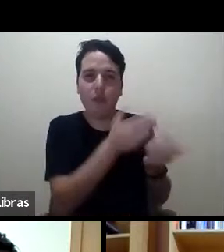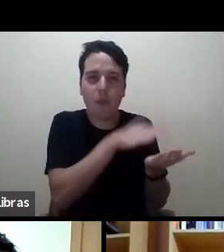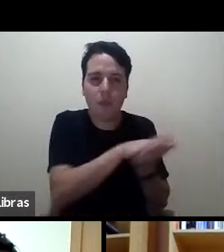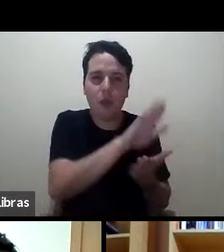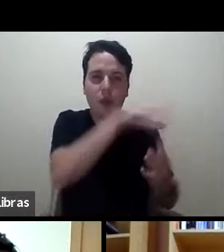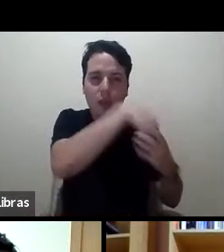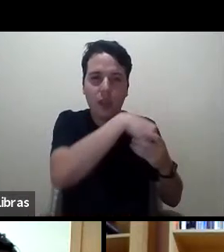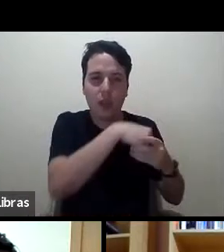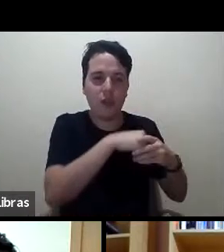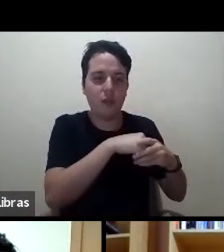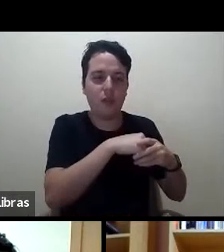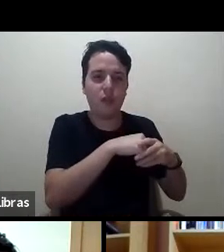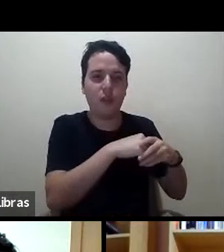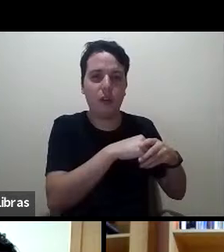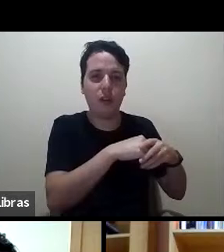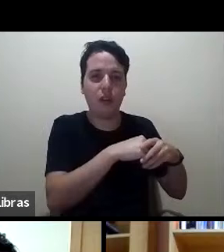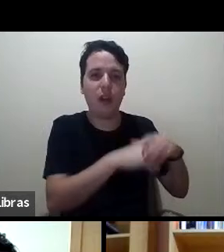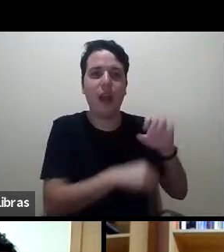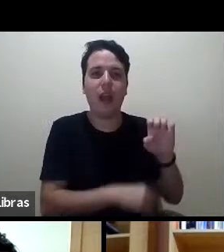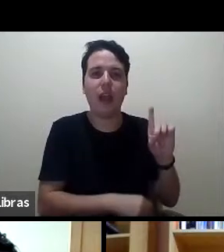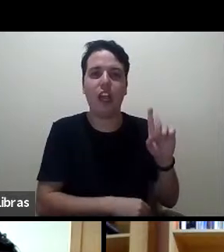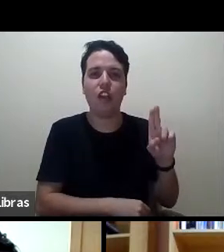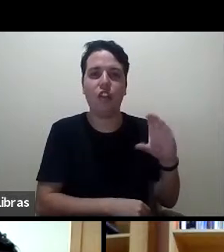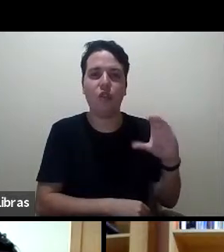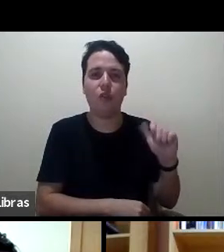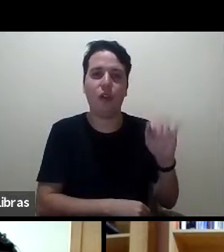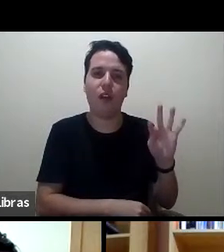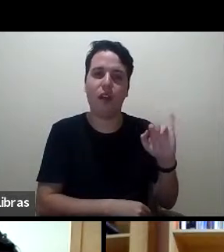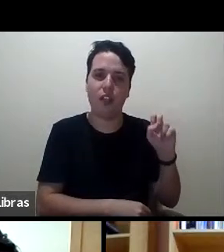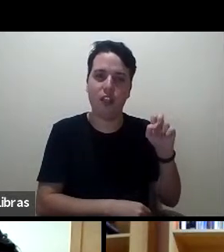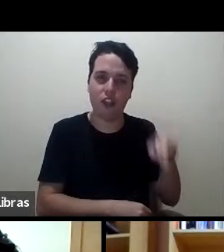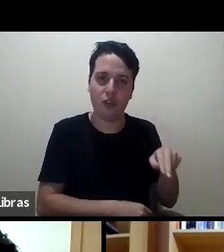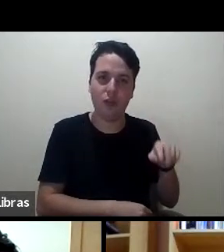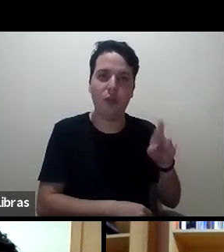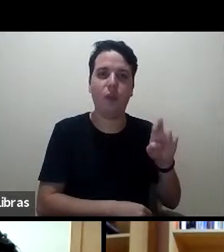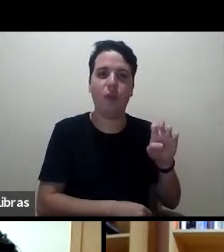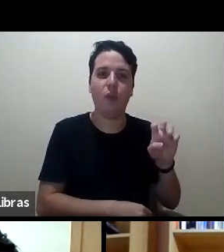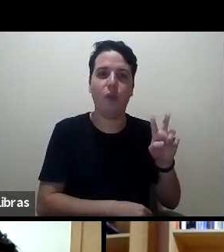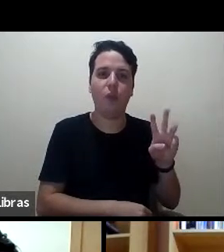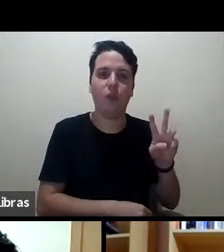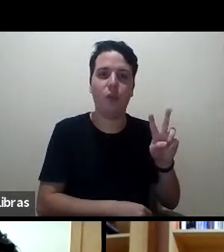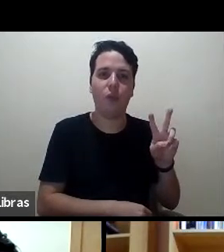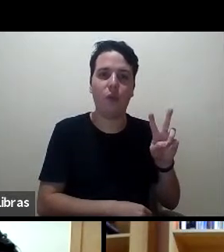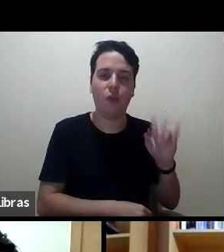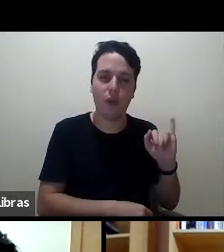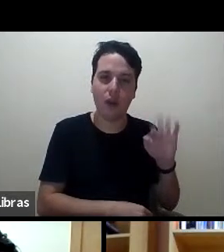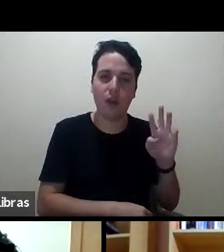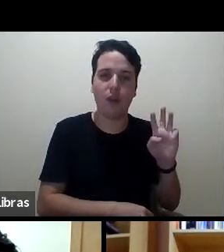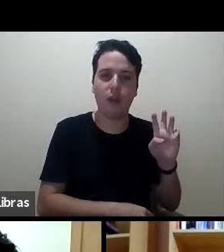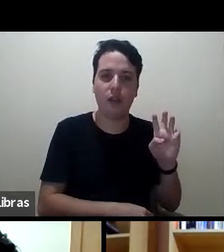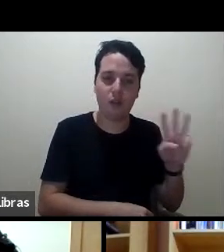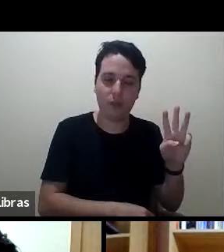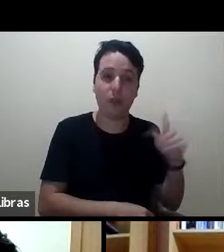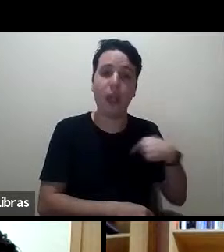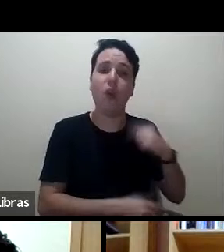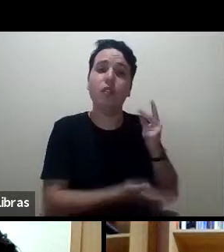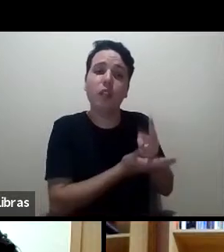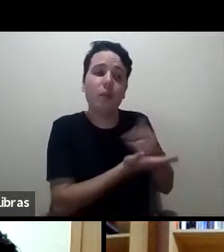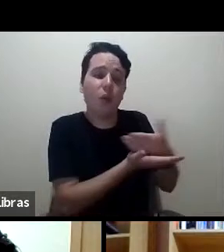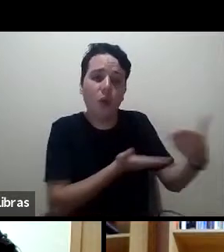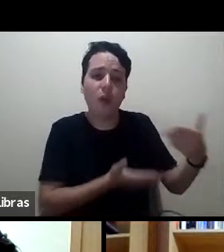arquivos analíticos. Sempre iniciei com a questão de ser o editor das